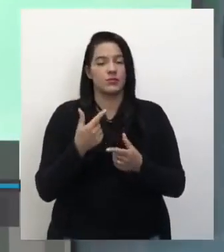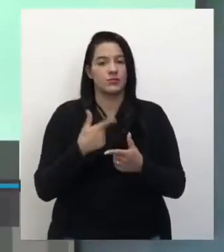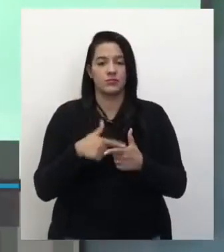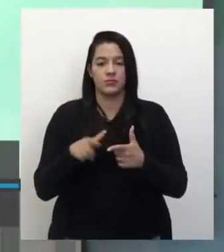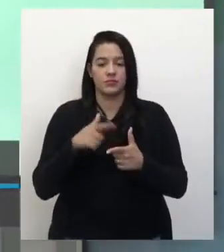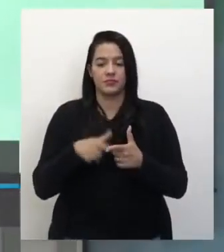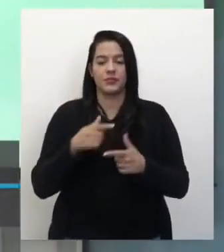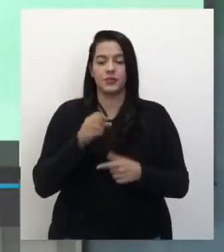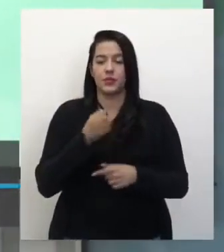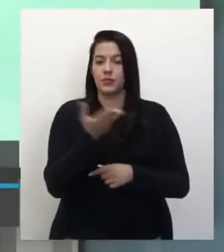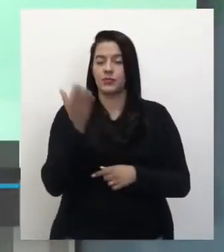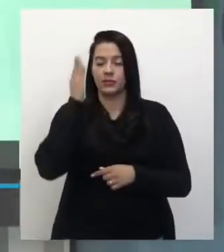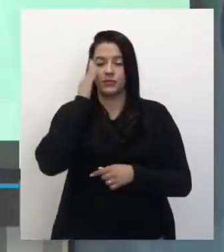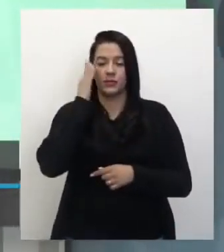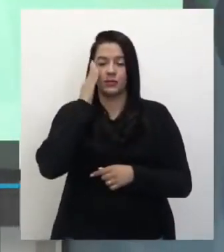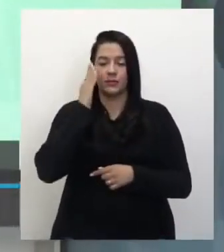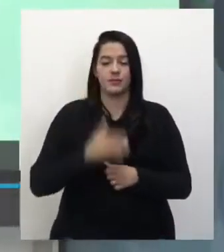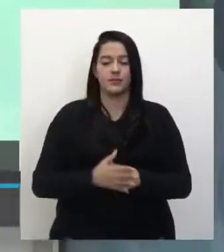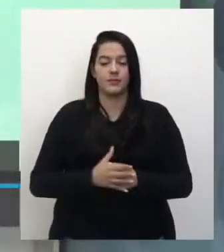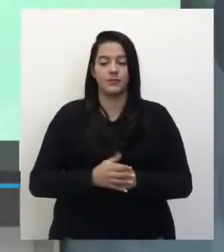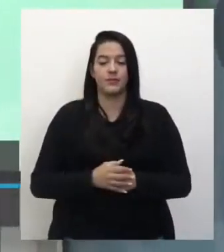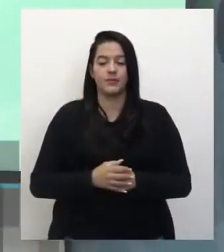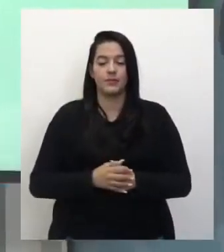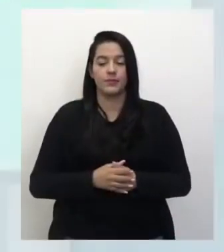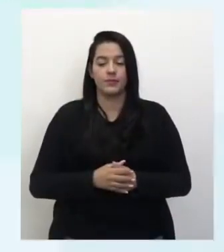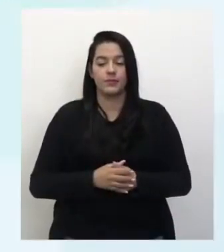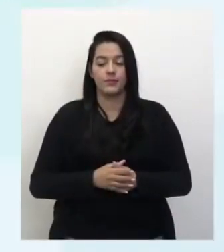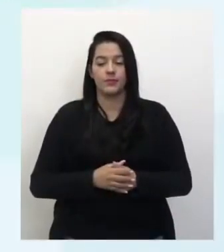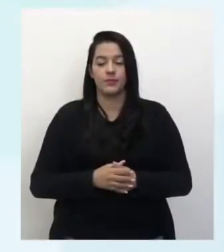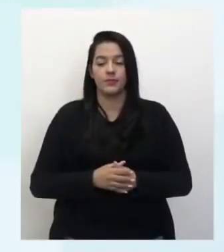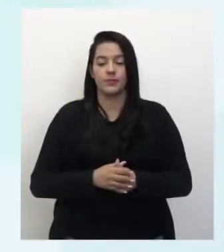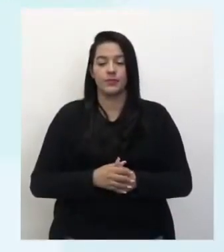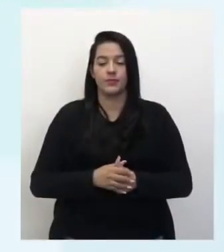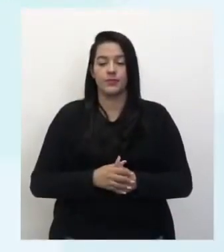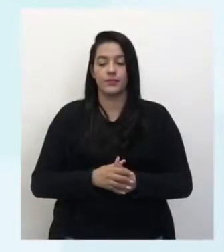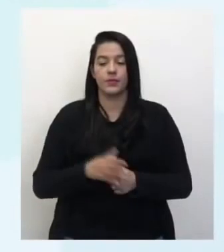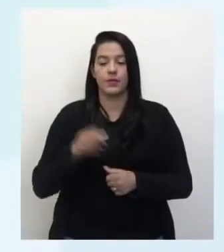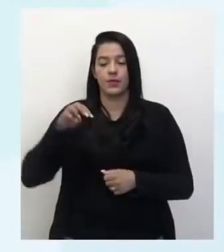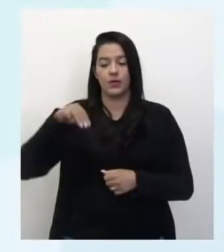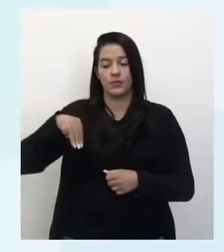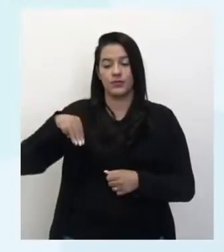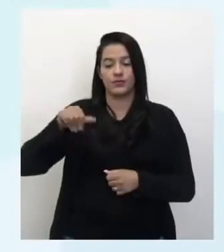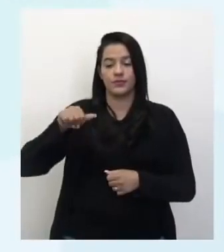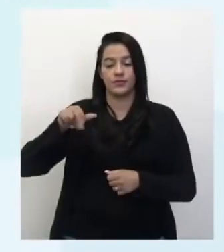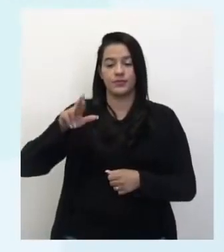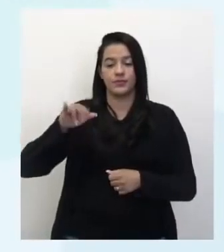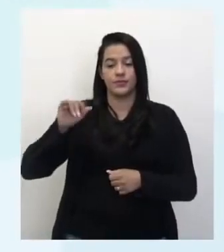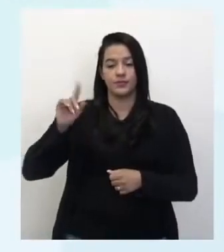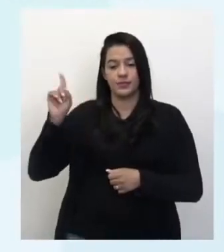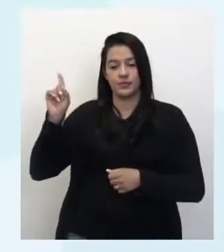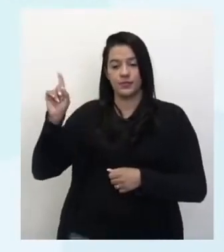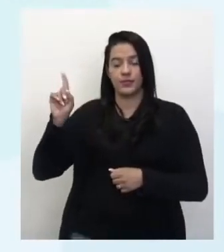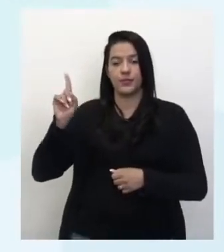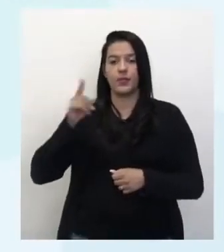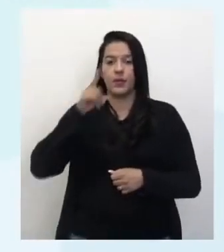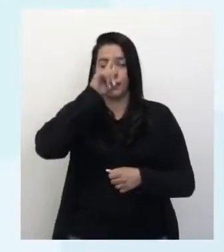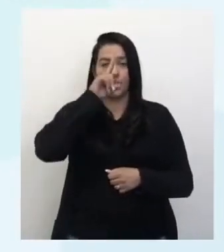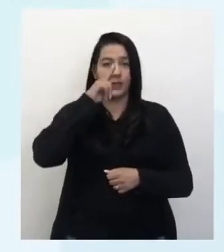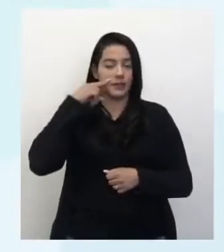É só pra você saber. E aí, ó, o amarelinho, pode voltar a figurinha lá. O amarelinho tá representando o tamanho das bactérias.